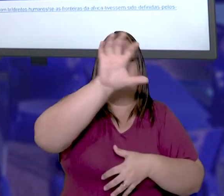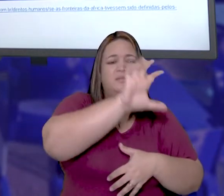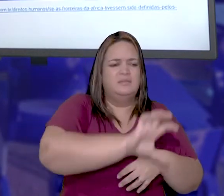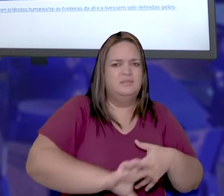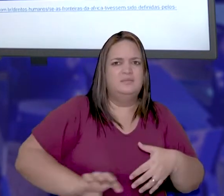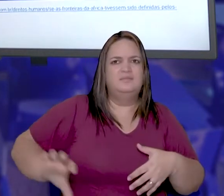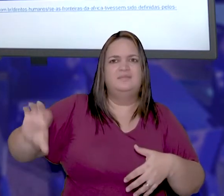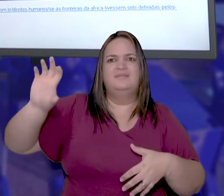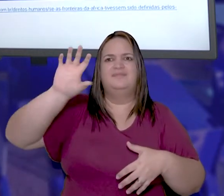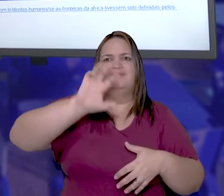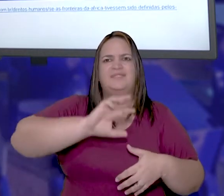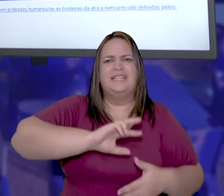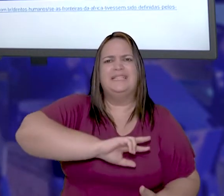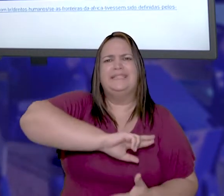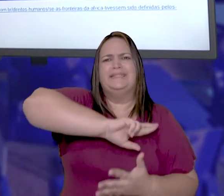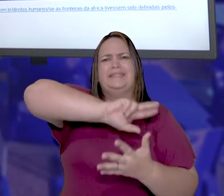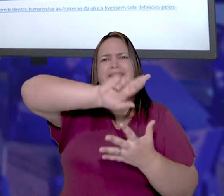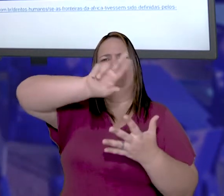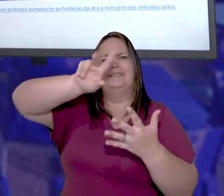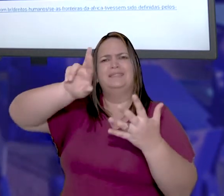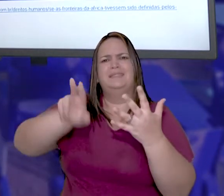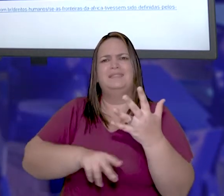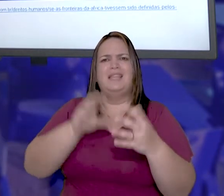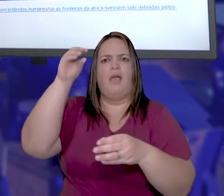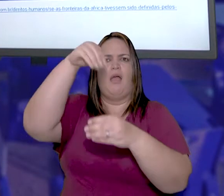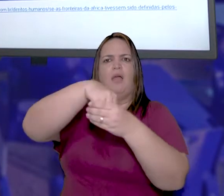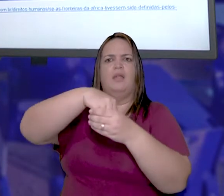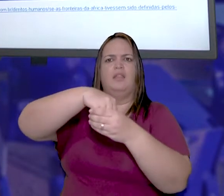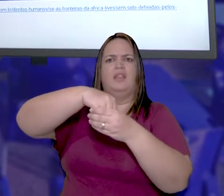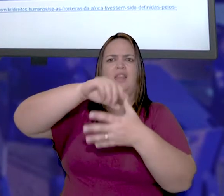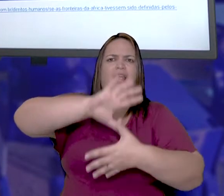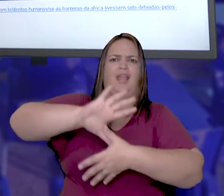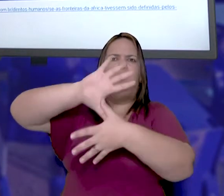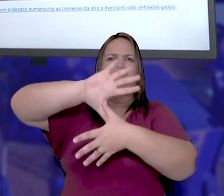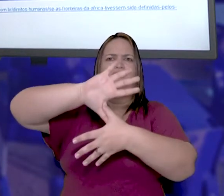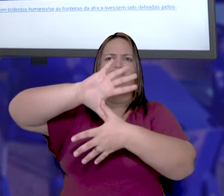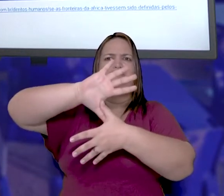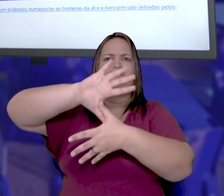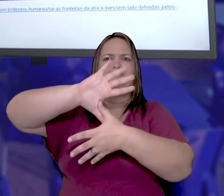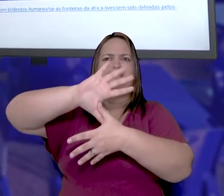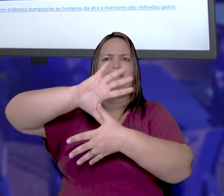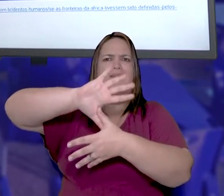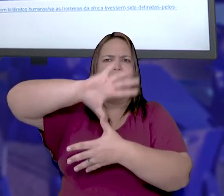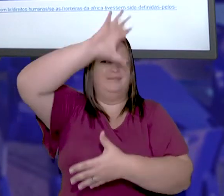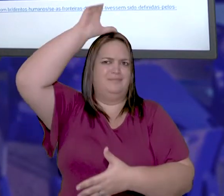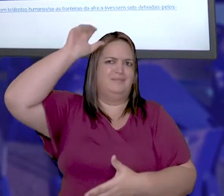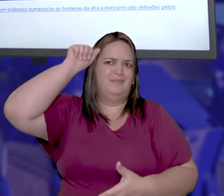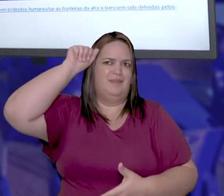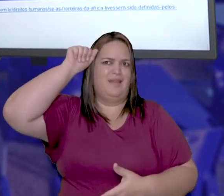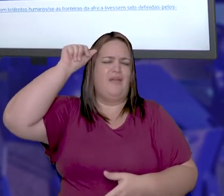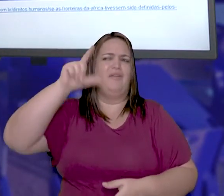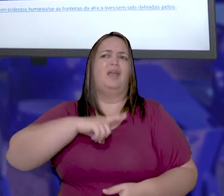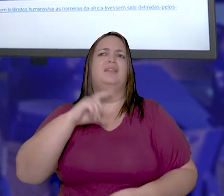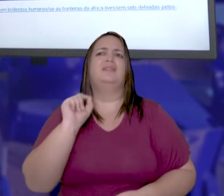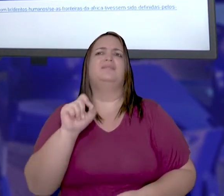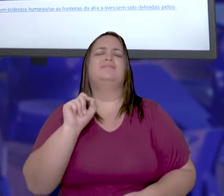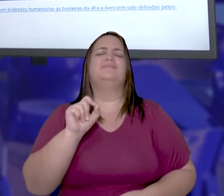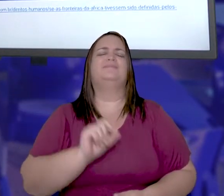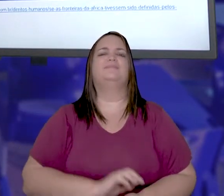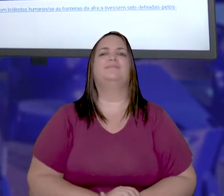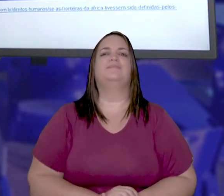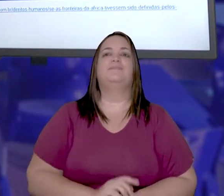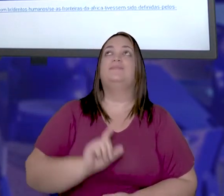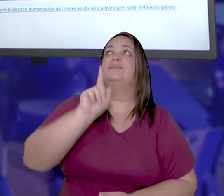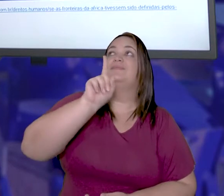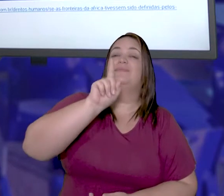Enfim, com tantas regionalizações, com tantas diversidades presentes